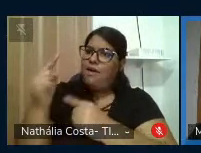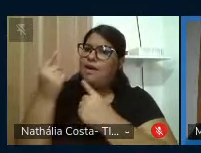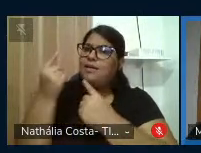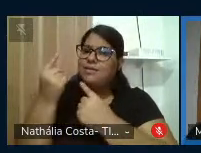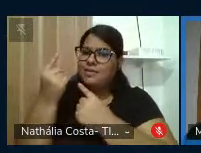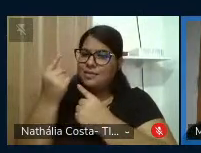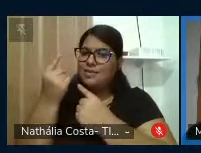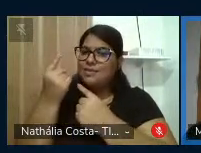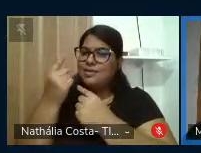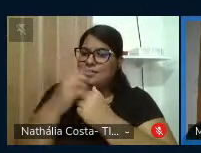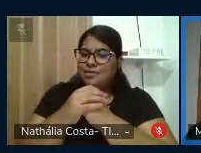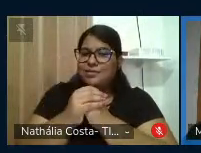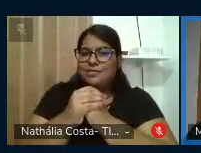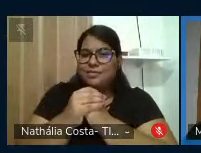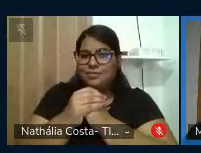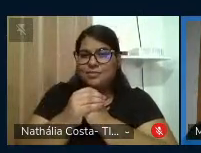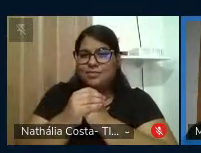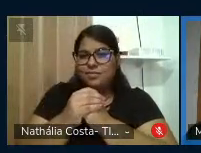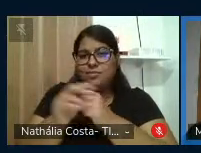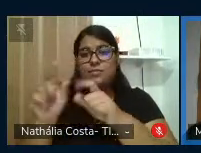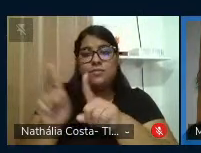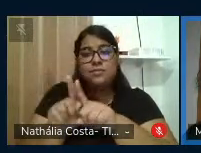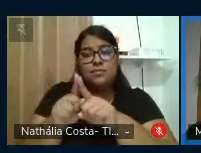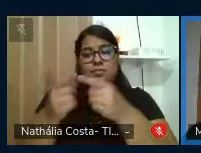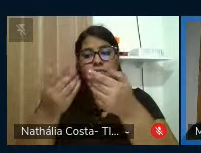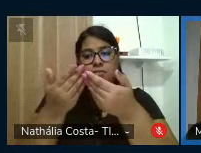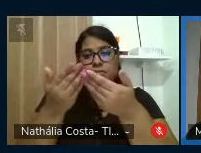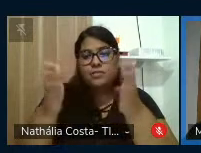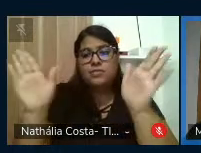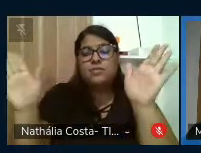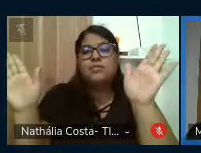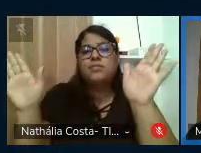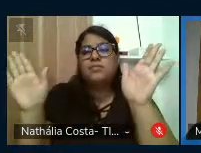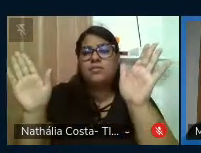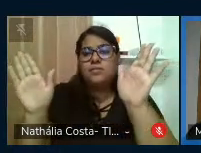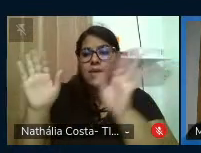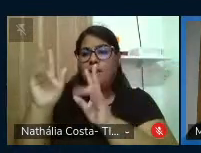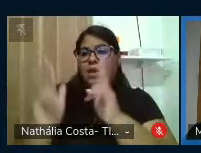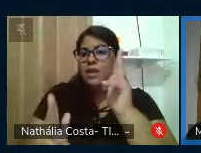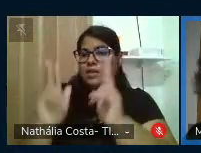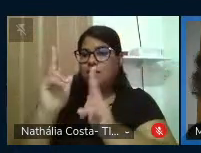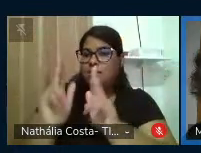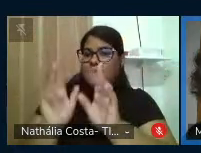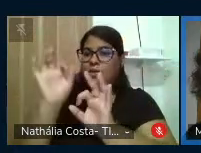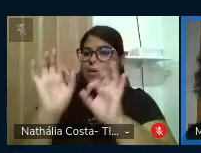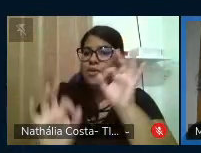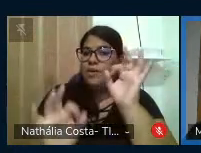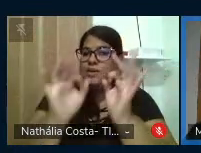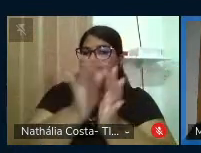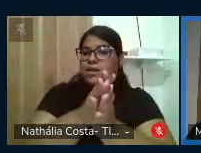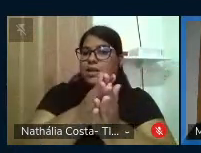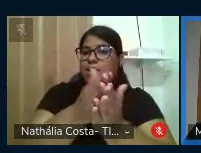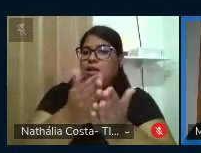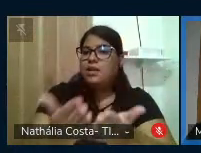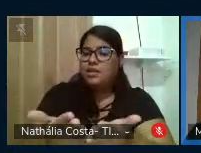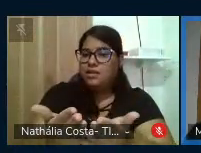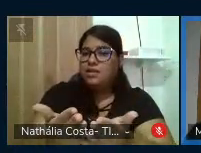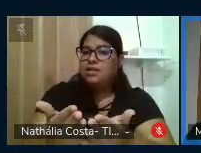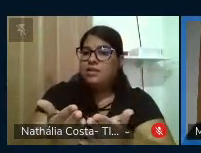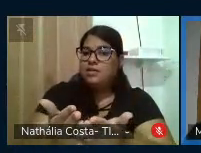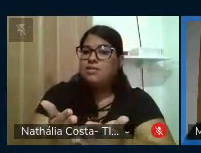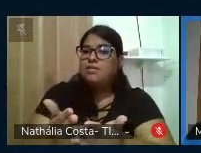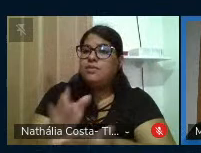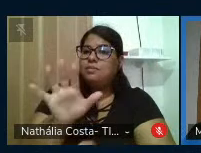Eles abriram também as portas da educação para a confecção do livro eletrônico e uma versão